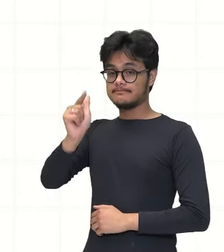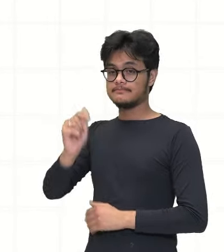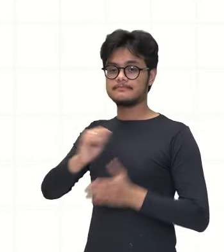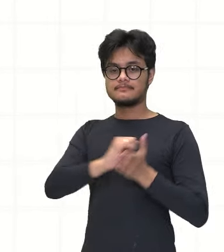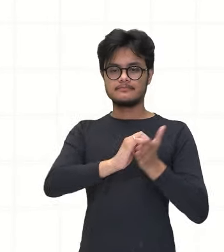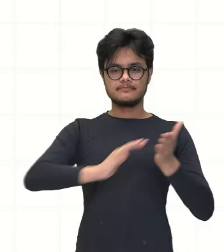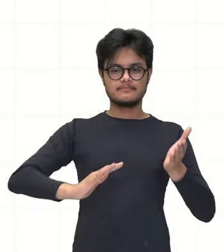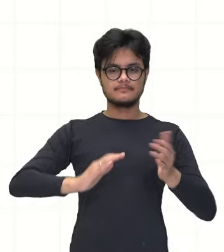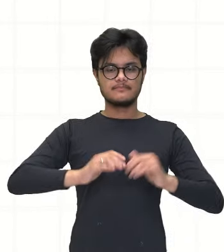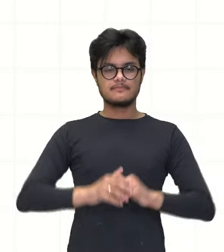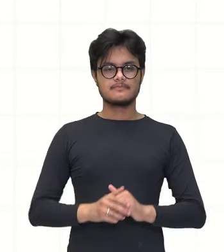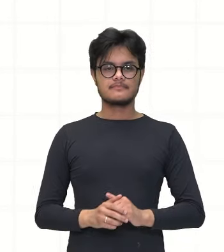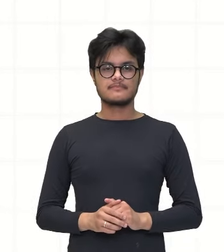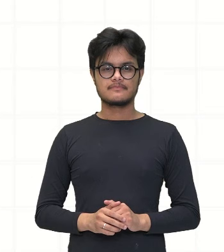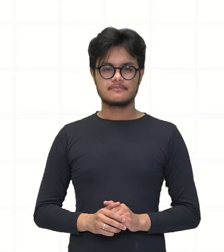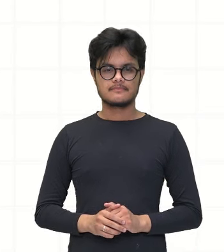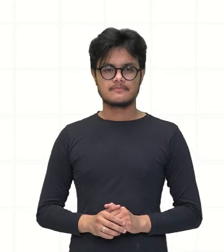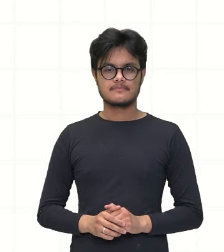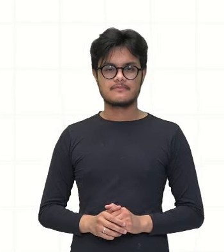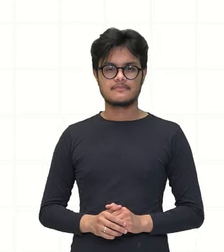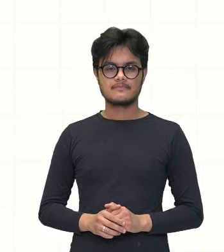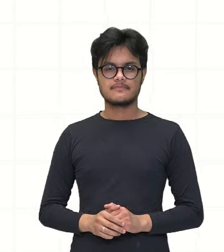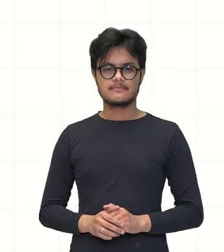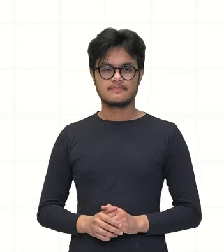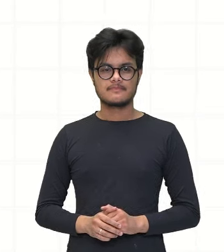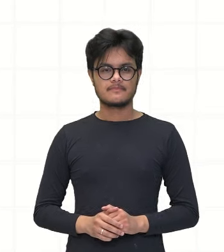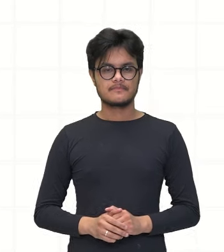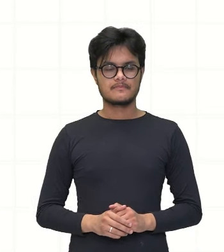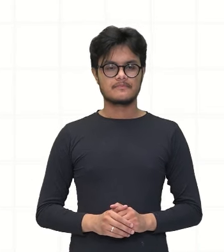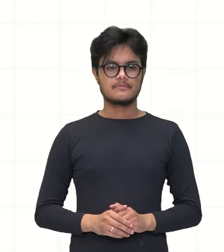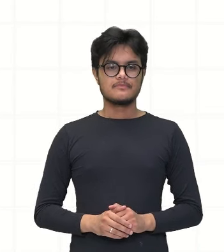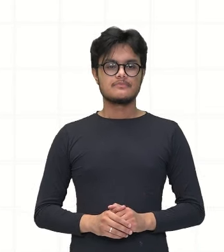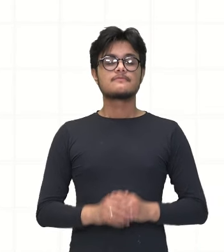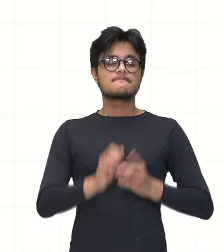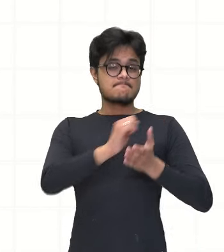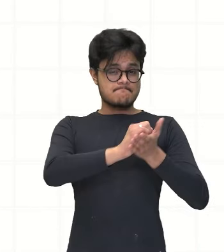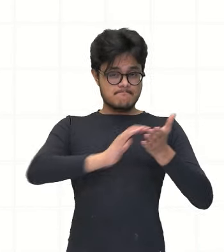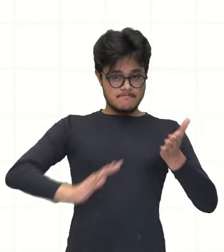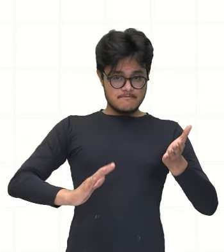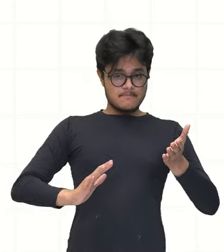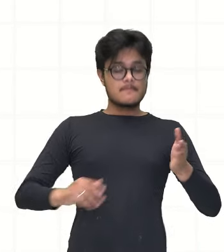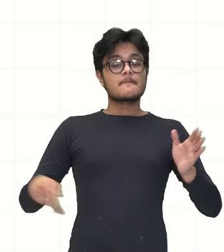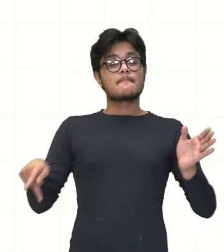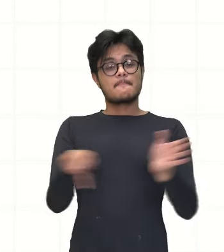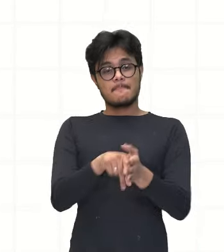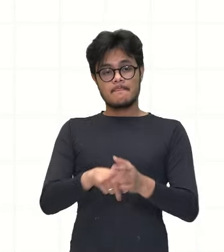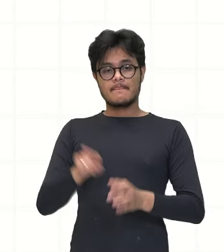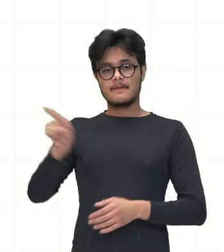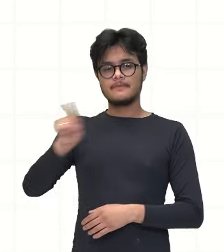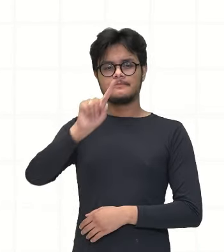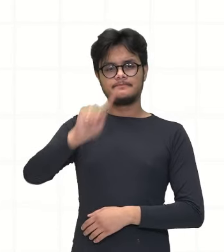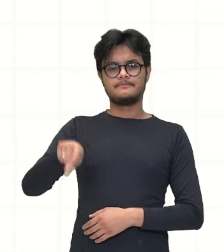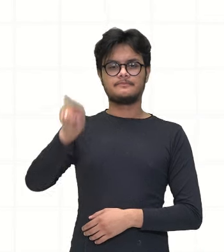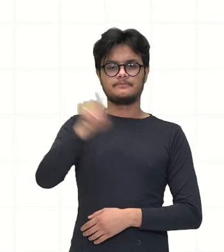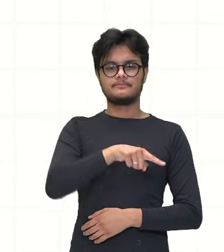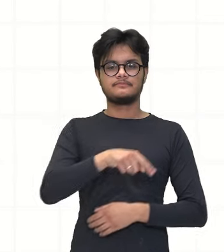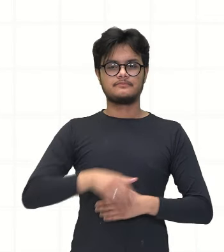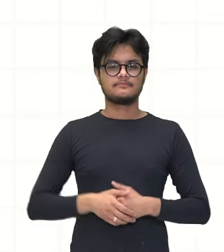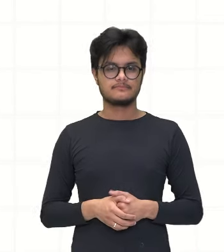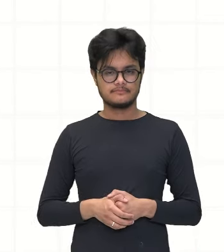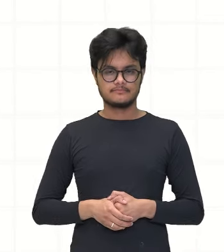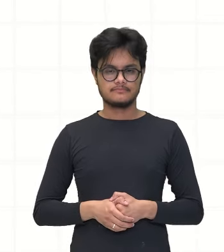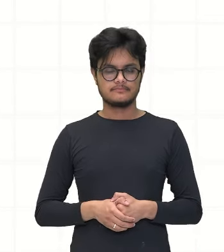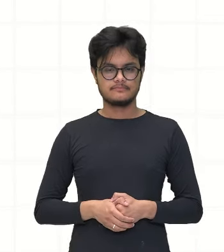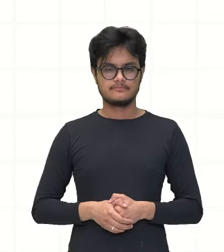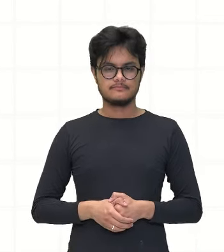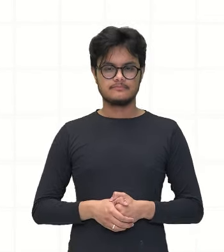vai fazer revisão de mais um problema envolvendo razão e proporção. Agora, a gente vai verificar